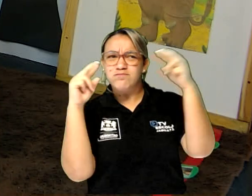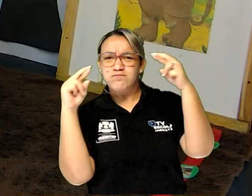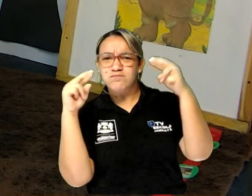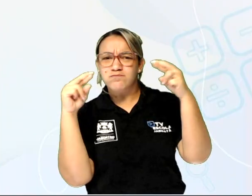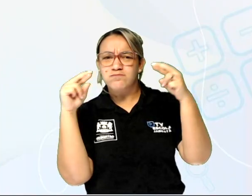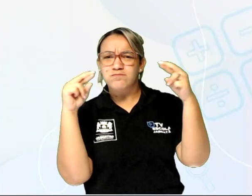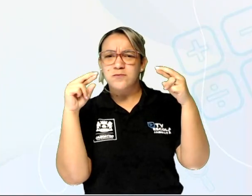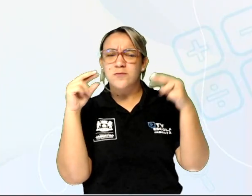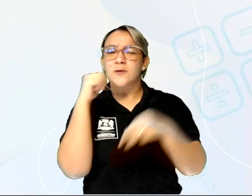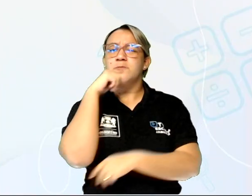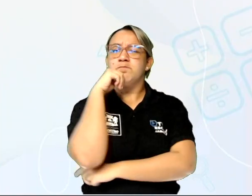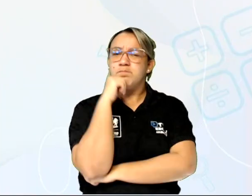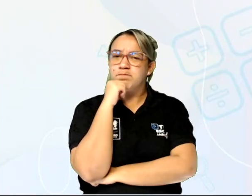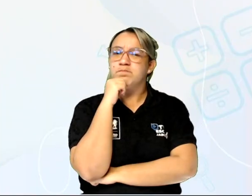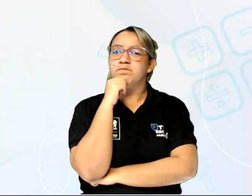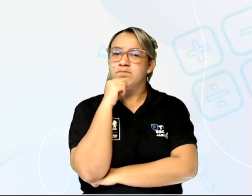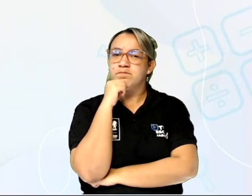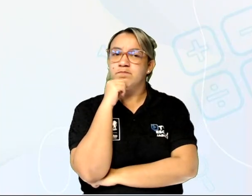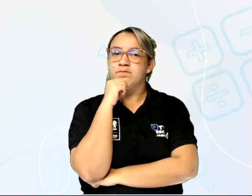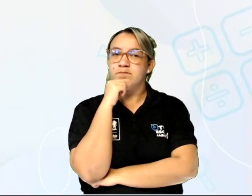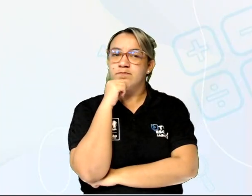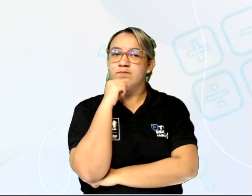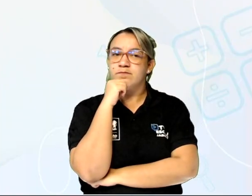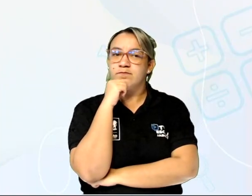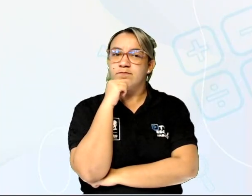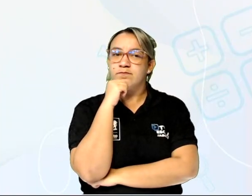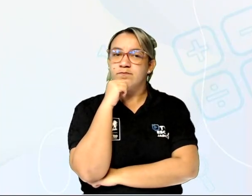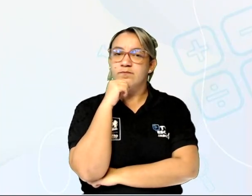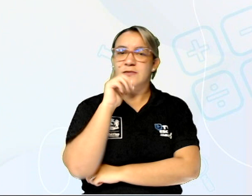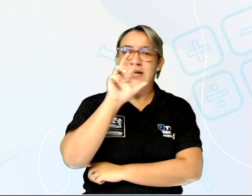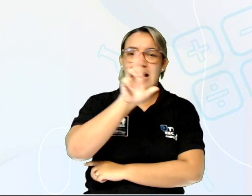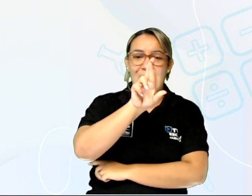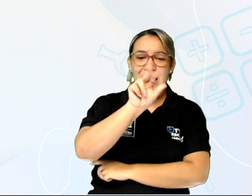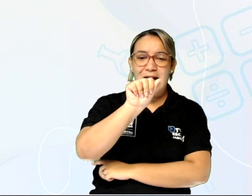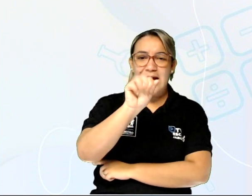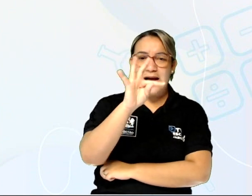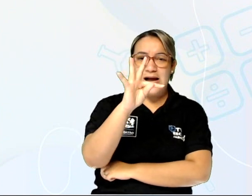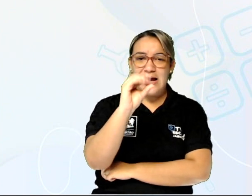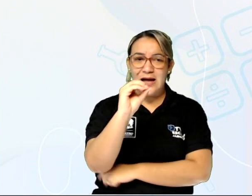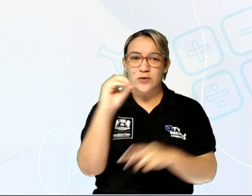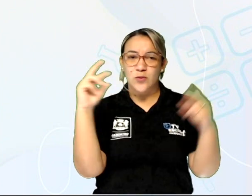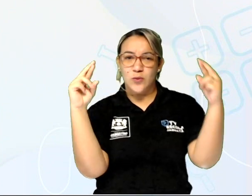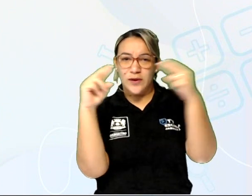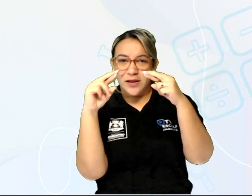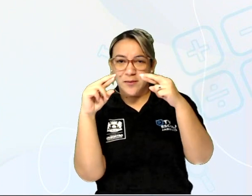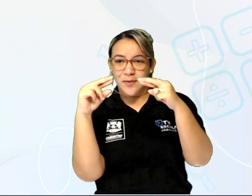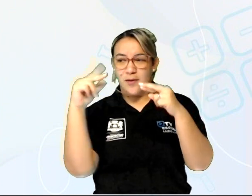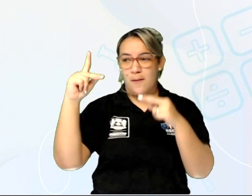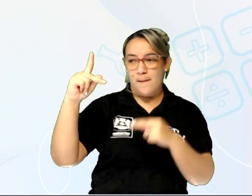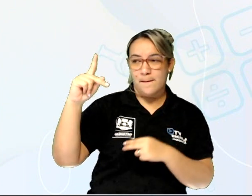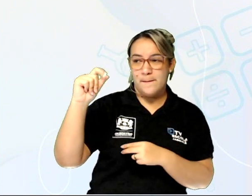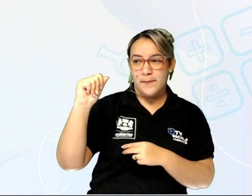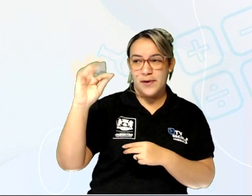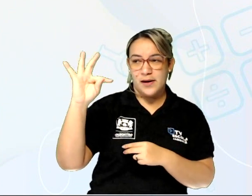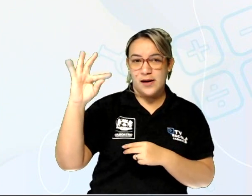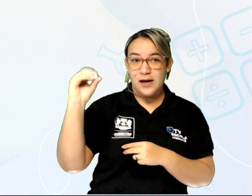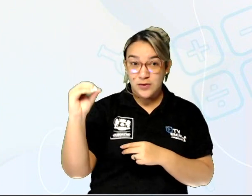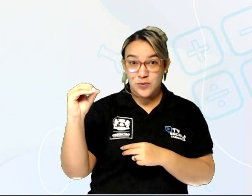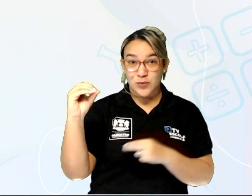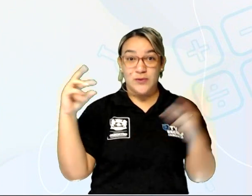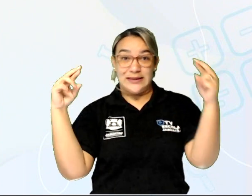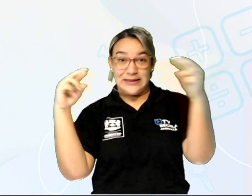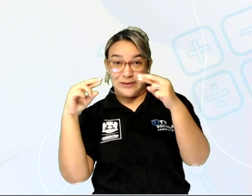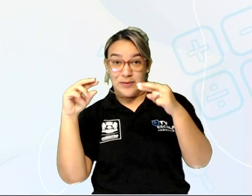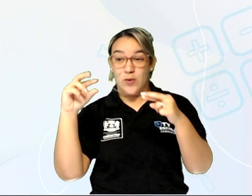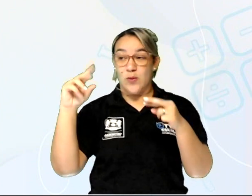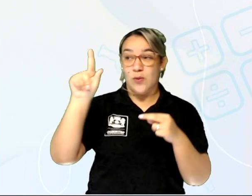Vamos lá. Olha só o que rima com rato. Rato rima com pato. Rima com gato.